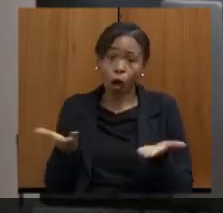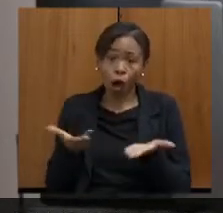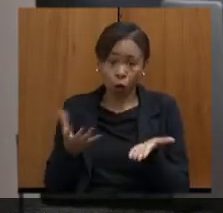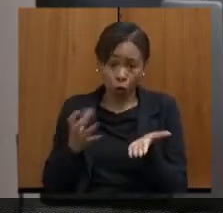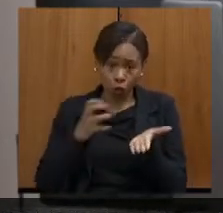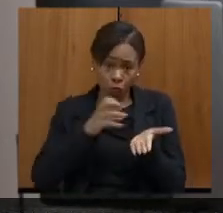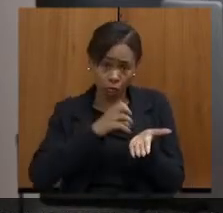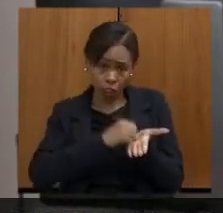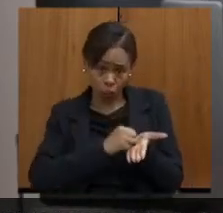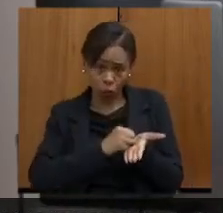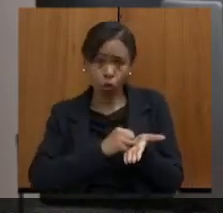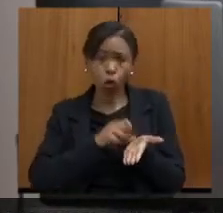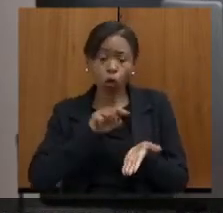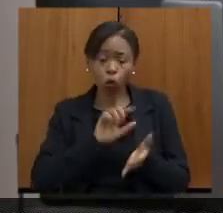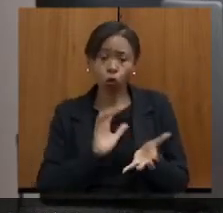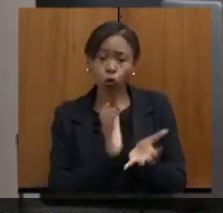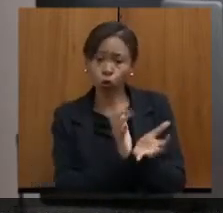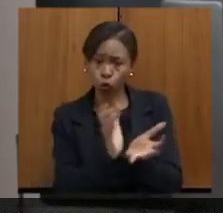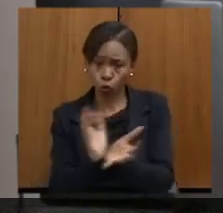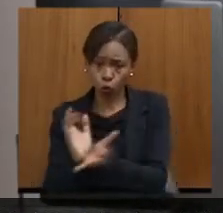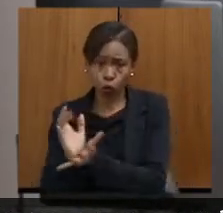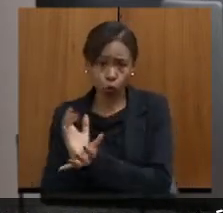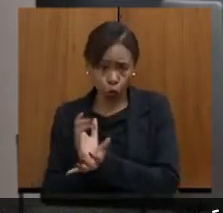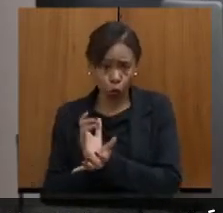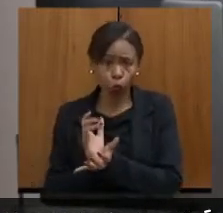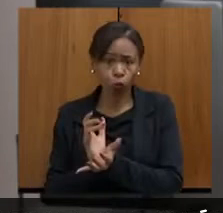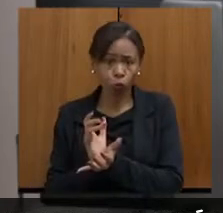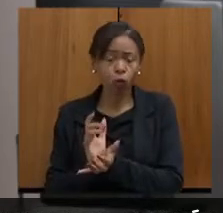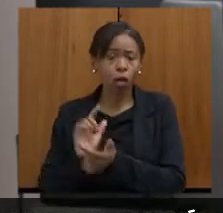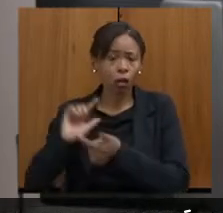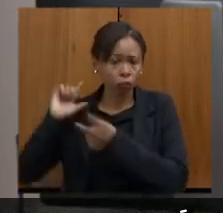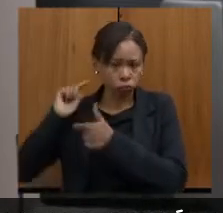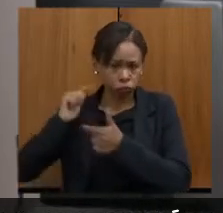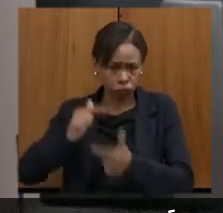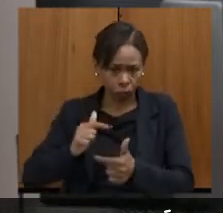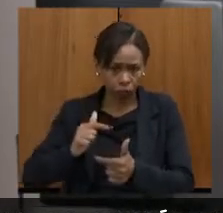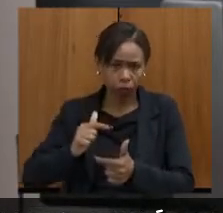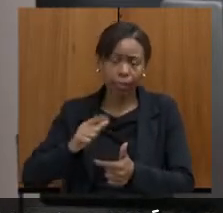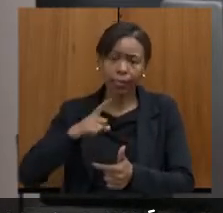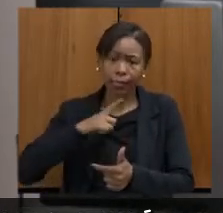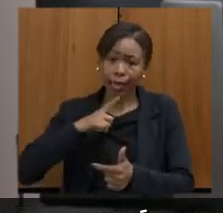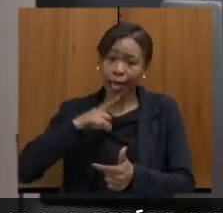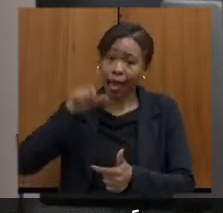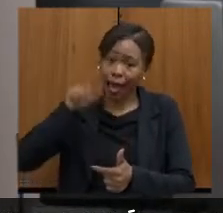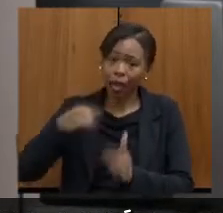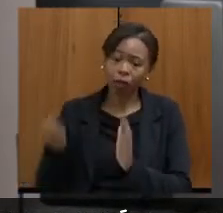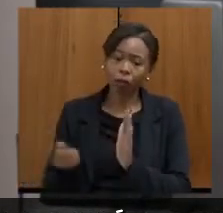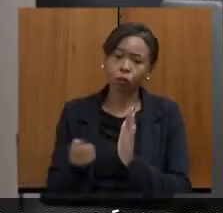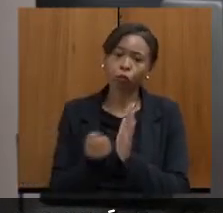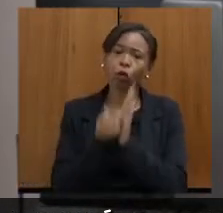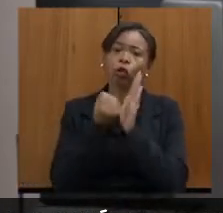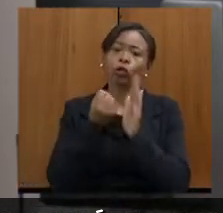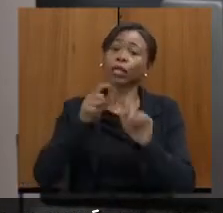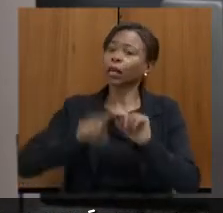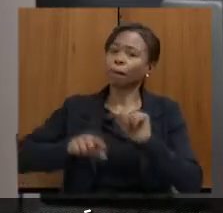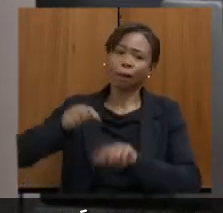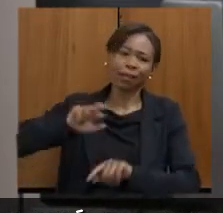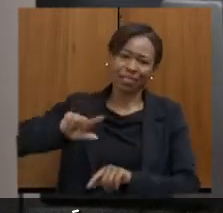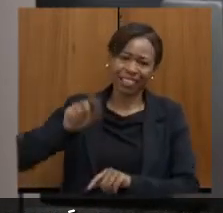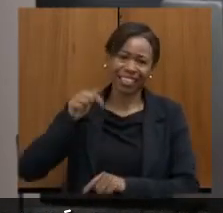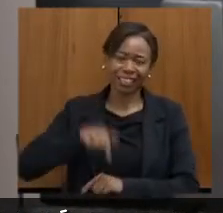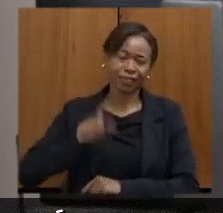Conreinados e Congados como patrimônio cultural e imaterial de Minas Gerais também está muito avançado.